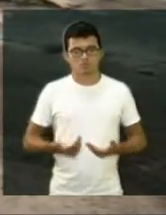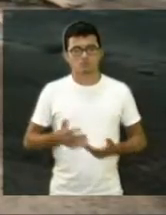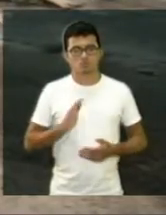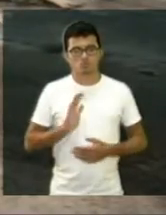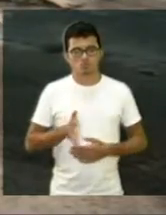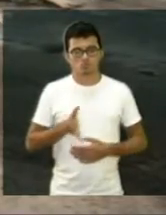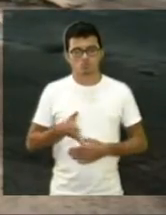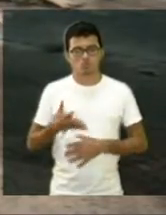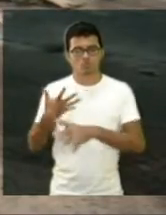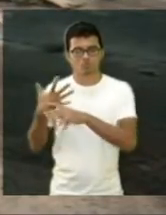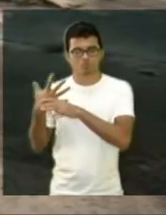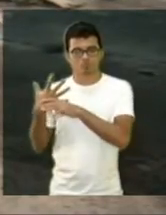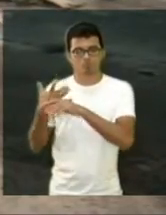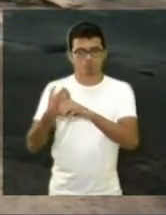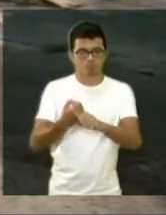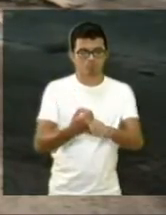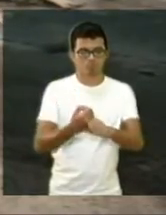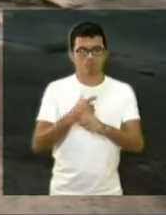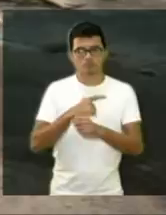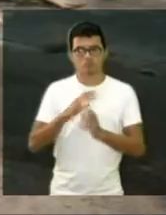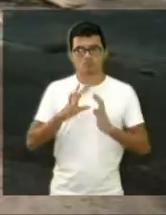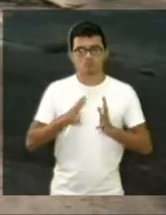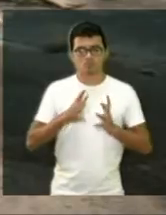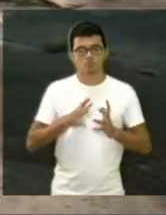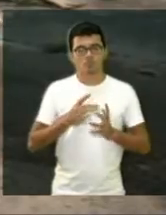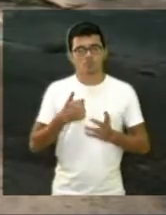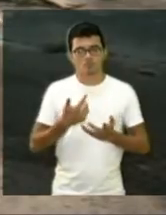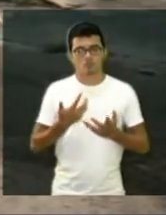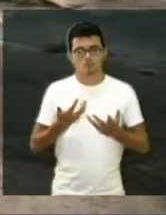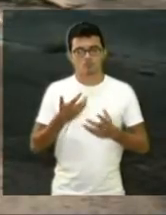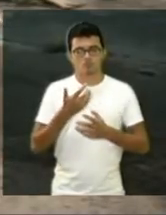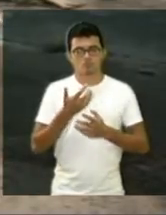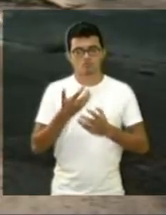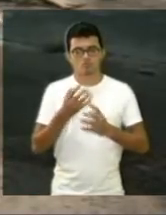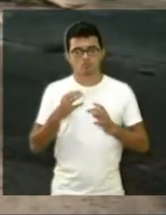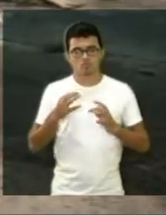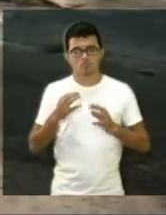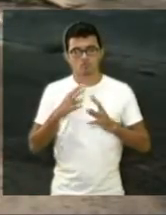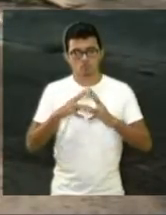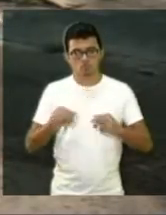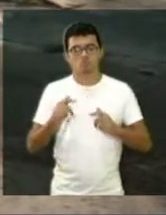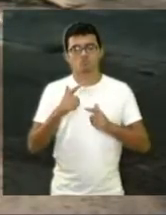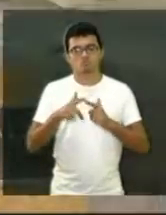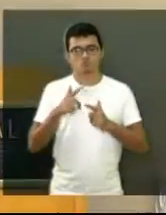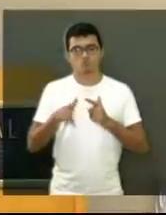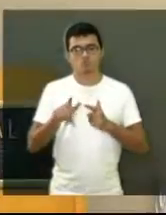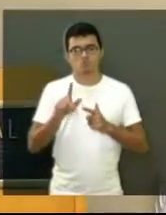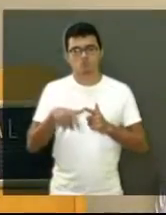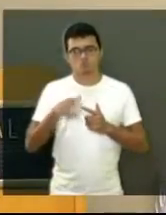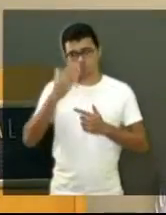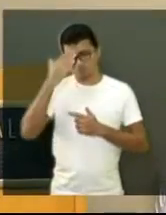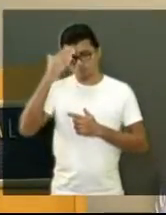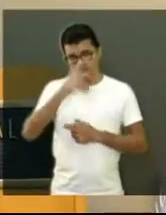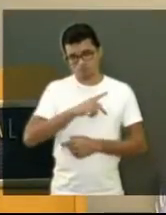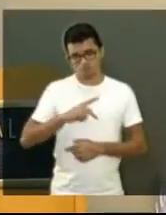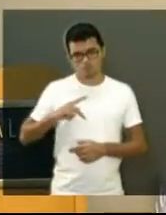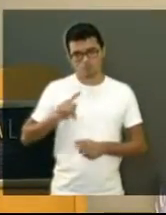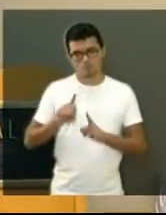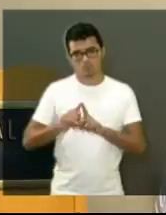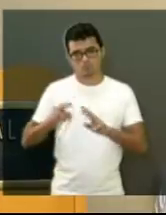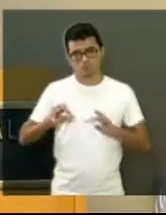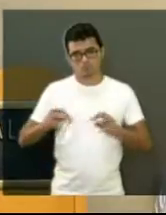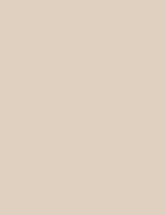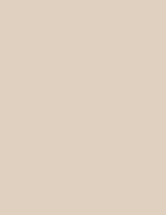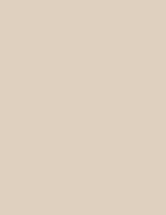desdobrando há muito tempo. Espero que alguma coisa seja resolvida. muito obrigado, senhor presidente, e aos que estão nos